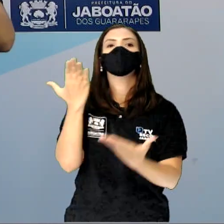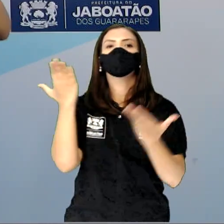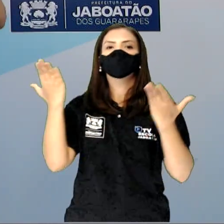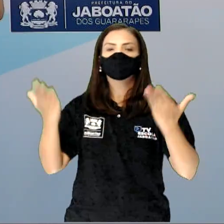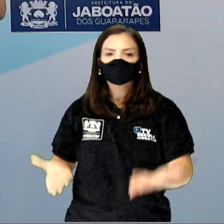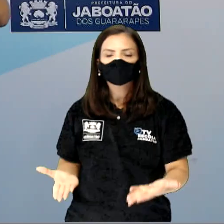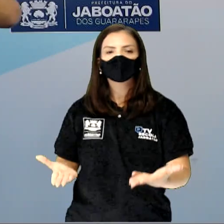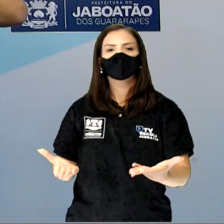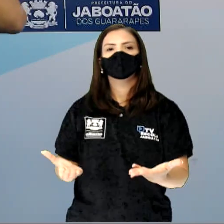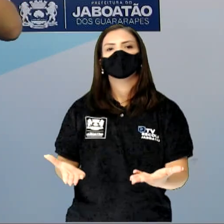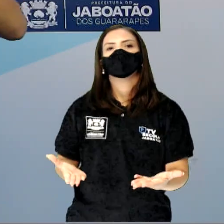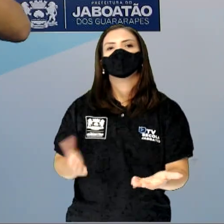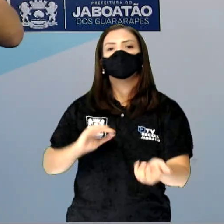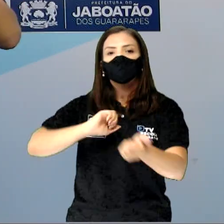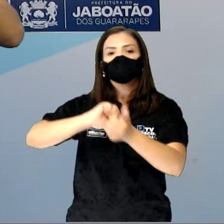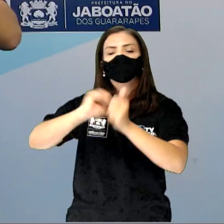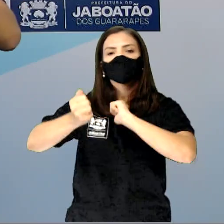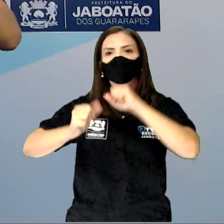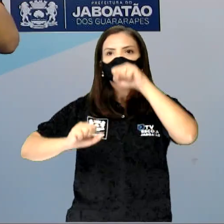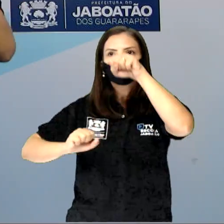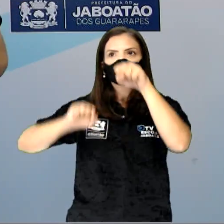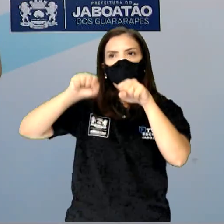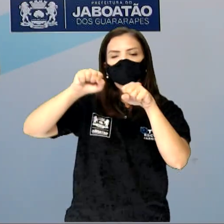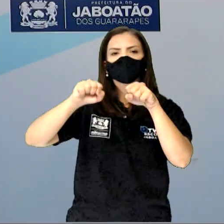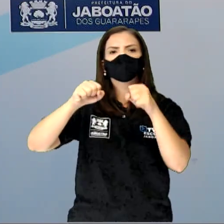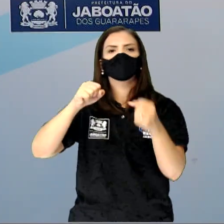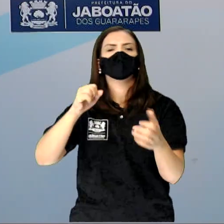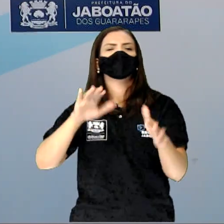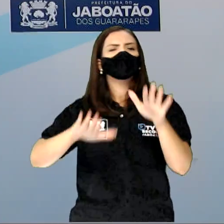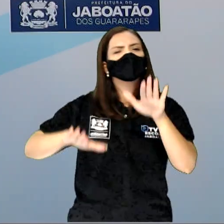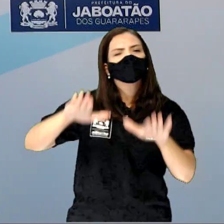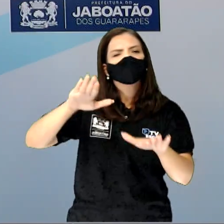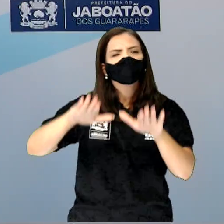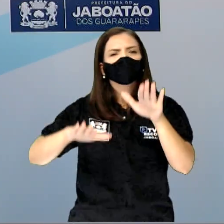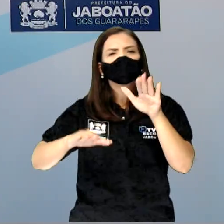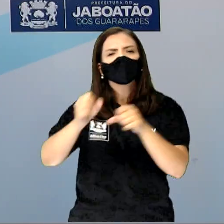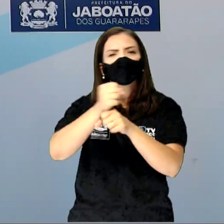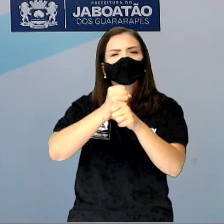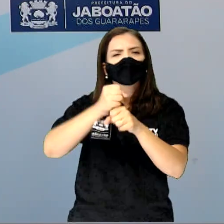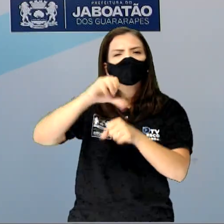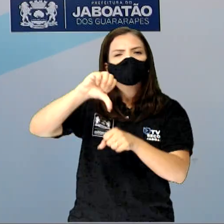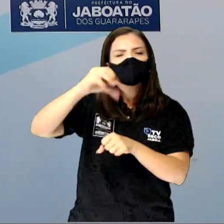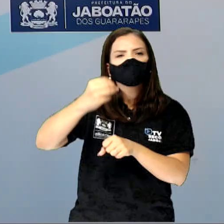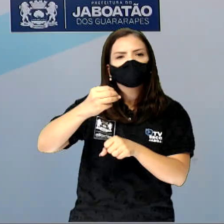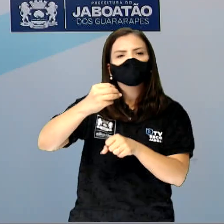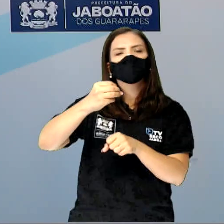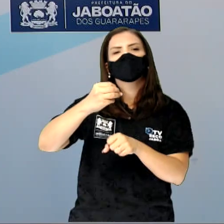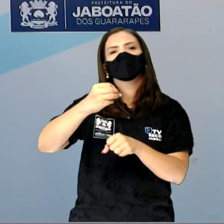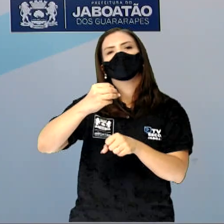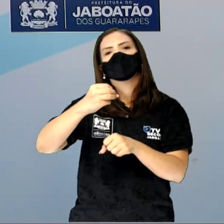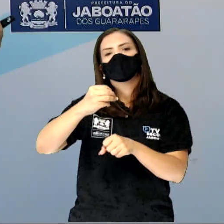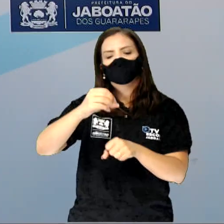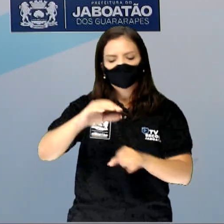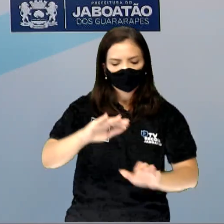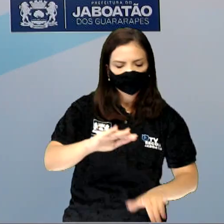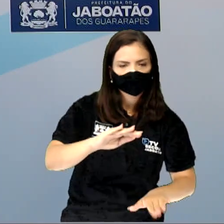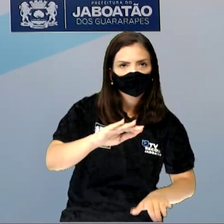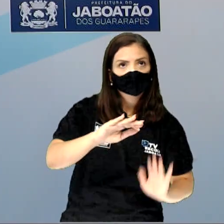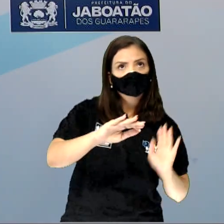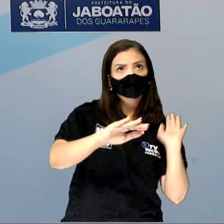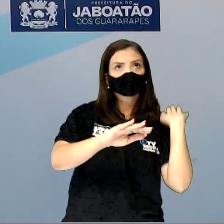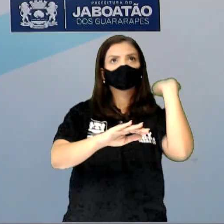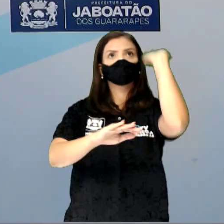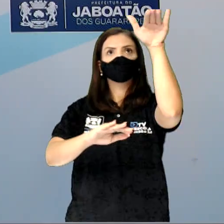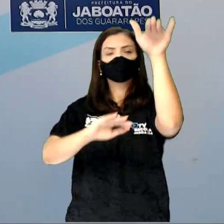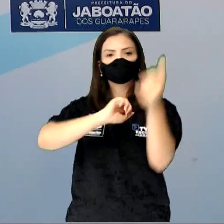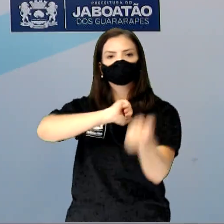Nos anos 90, mais ou menos, os jogadores de basquete norte-americano, e o basquete é uma coisa... Basquete e beisebol são dois